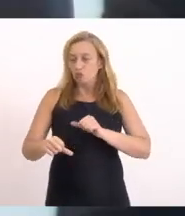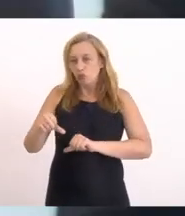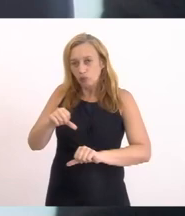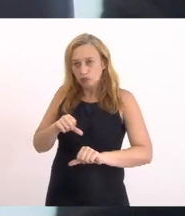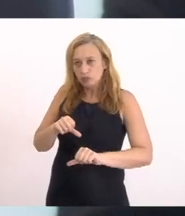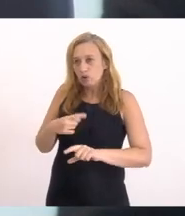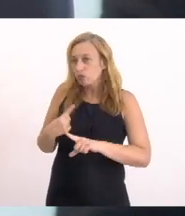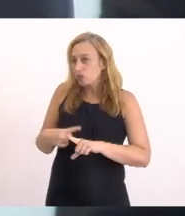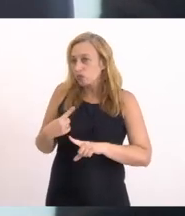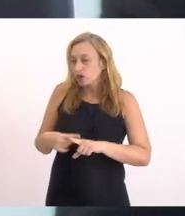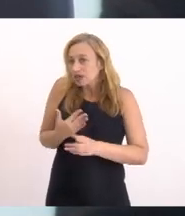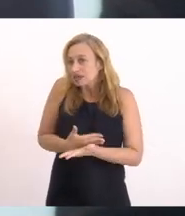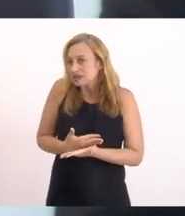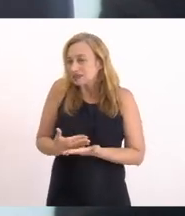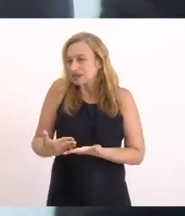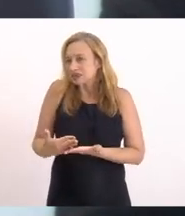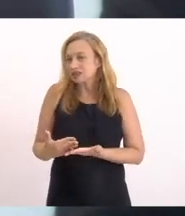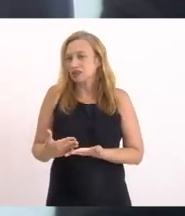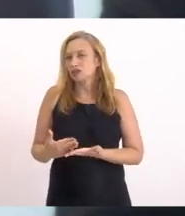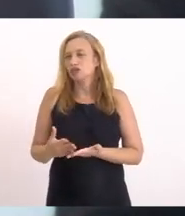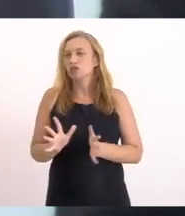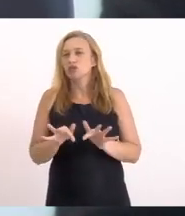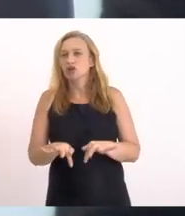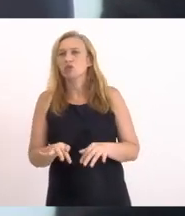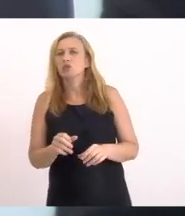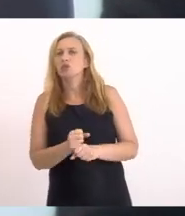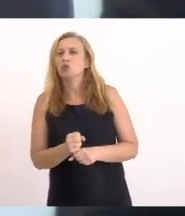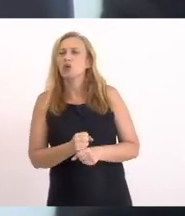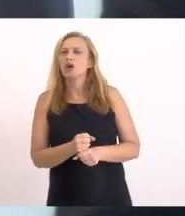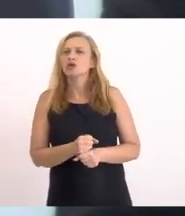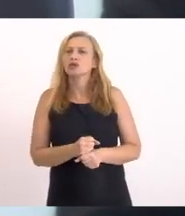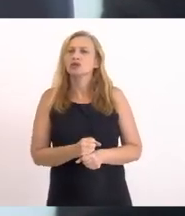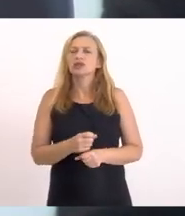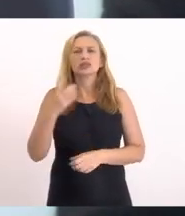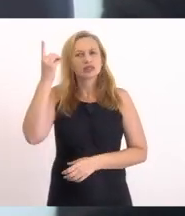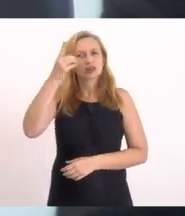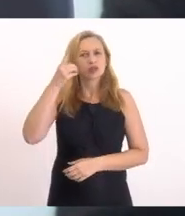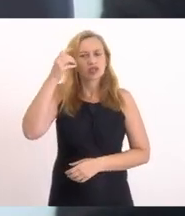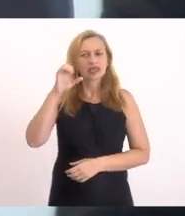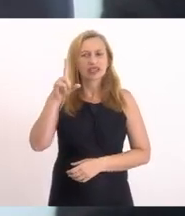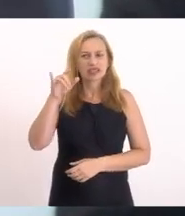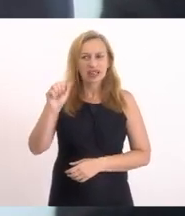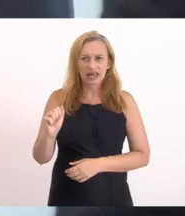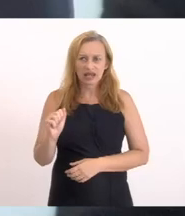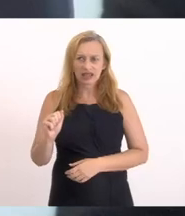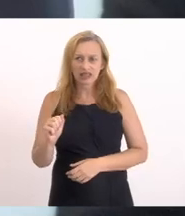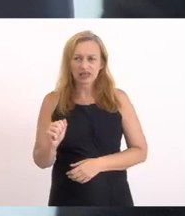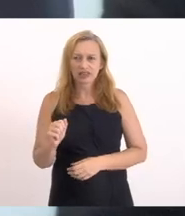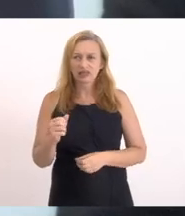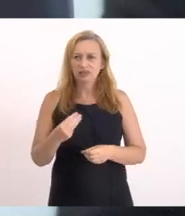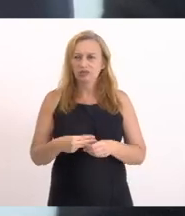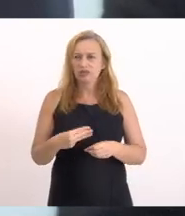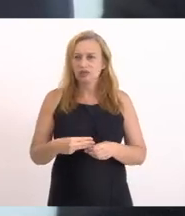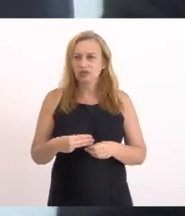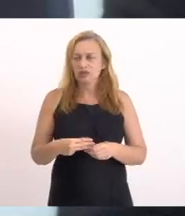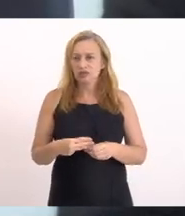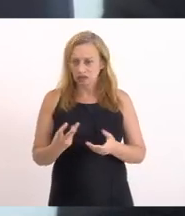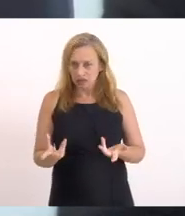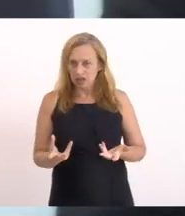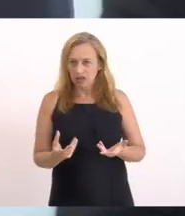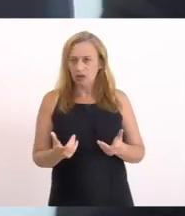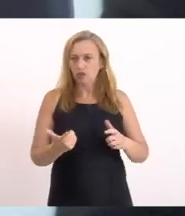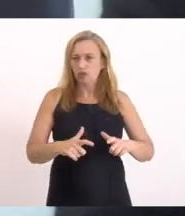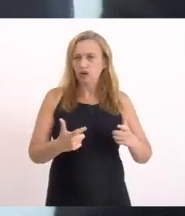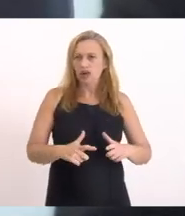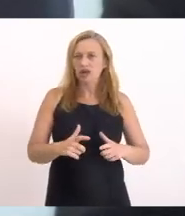Porque isso começou A vir desde o final do ano Através da deputada Célia Jordão Municipalizar Apa, Tamoios Na parte de